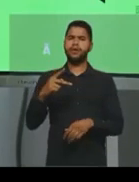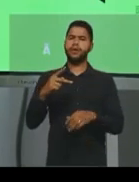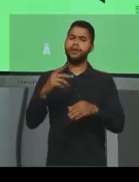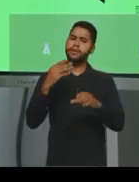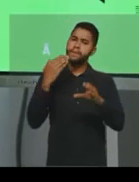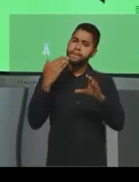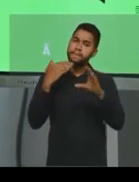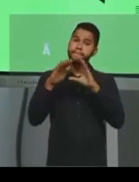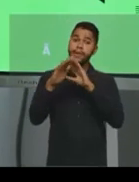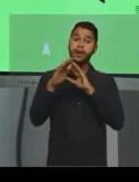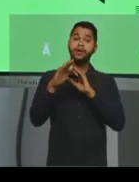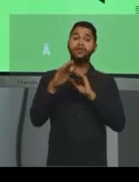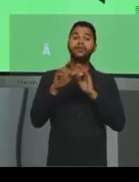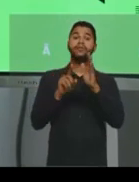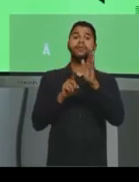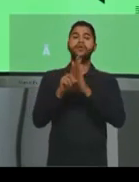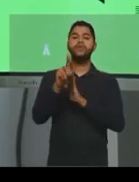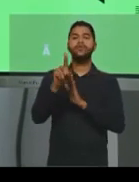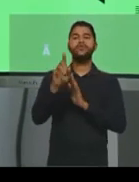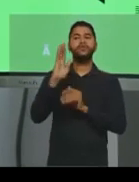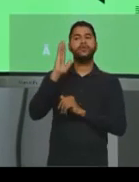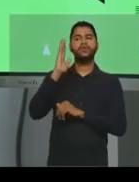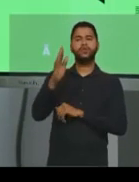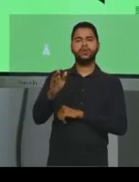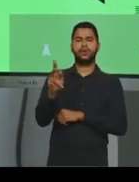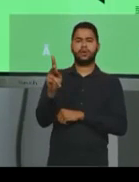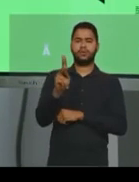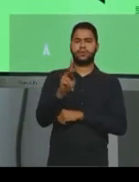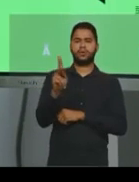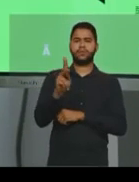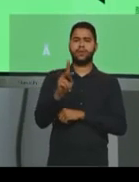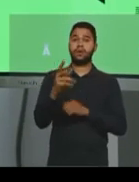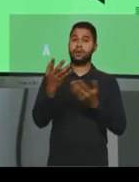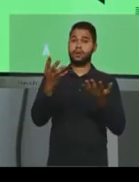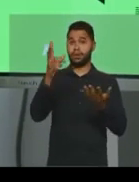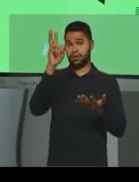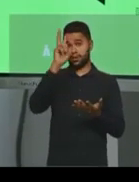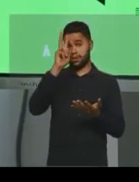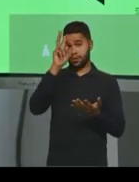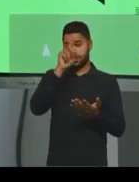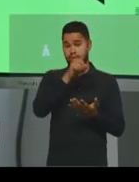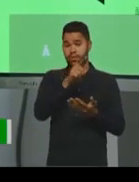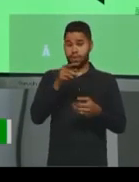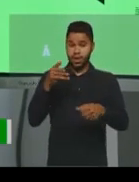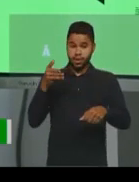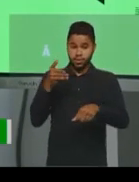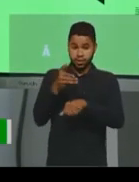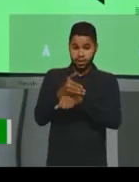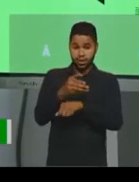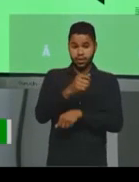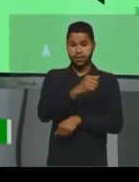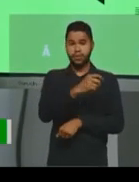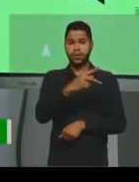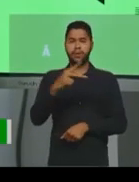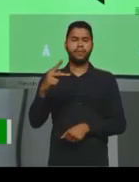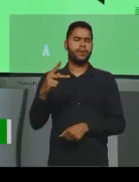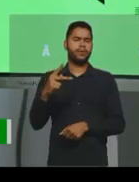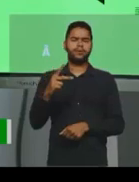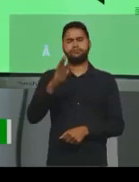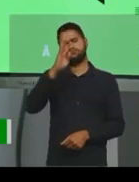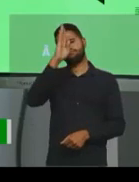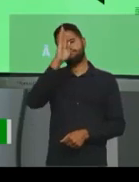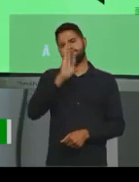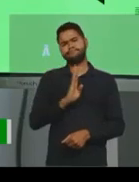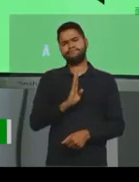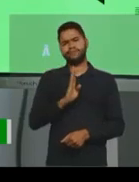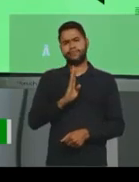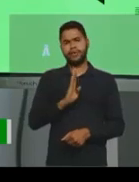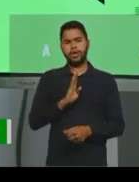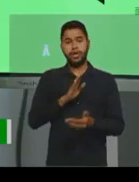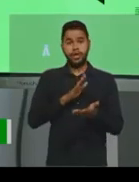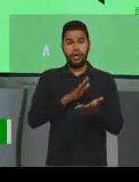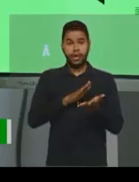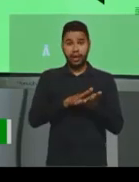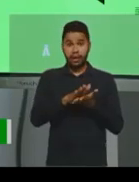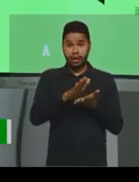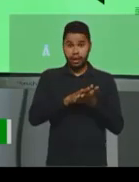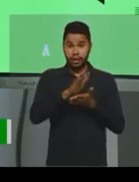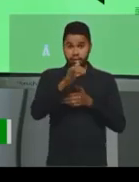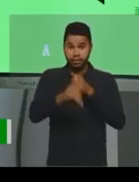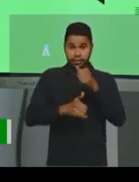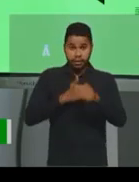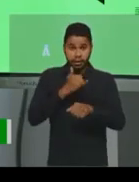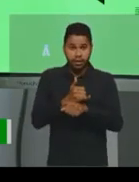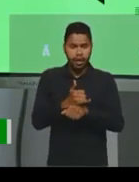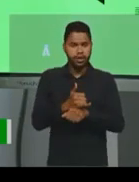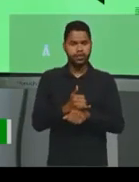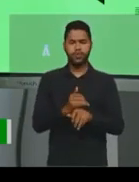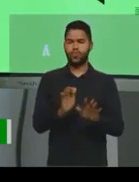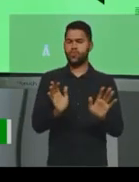pergunta diretamente para o seu professor. Eu quero lembrar que o acesso ao aplicativo é gratuito e não consome os dados da